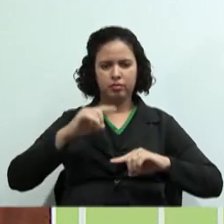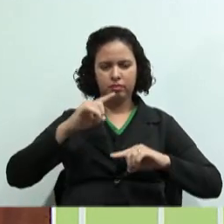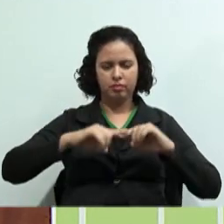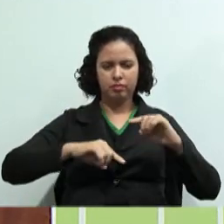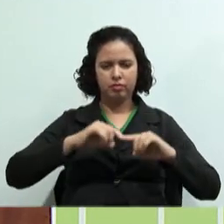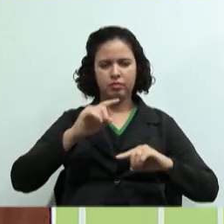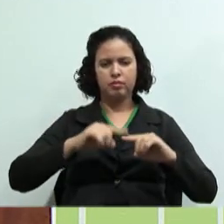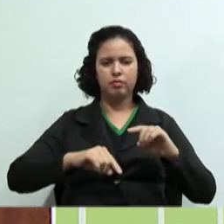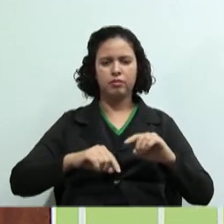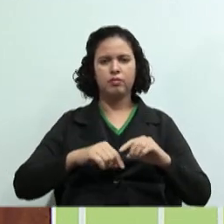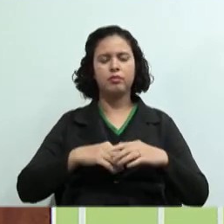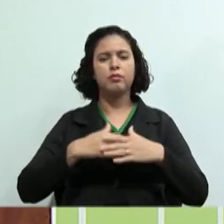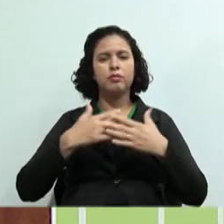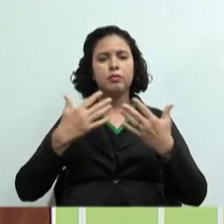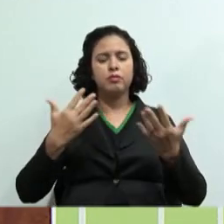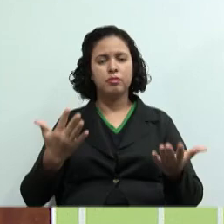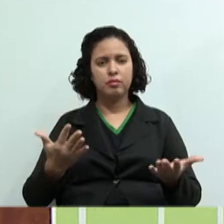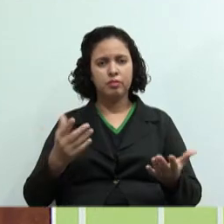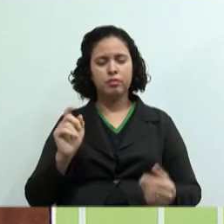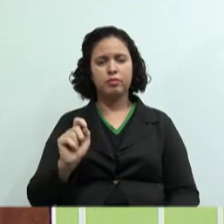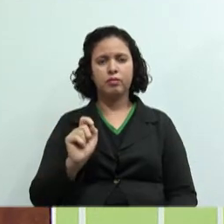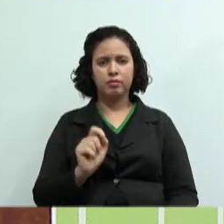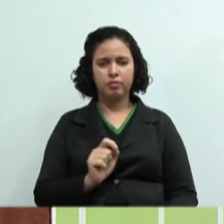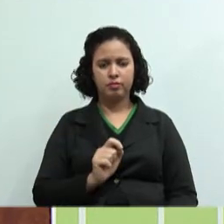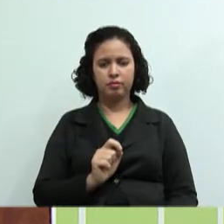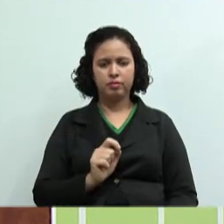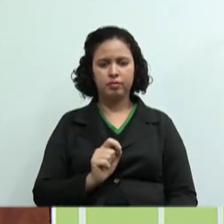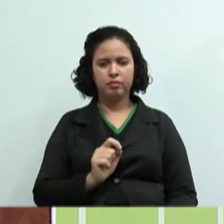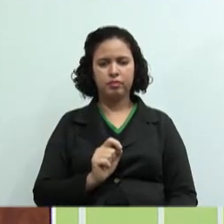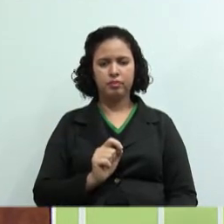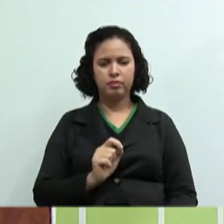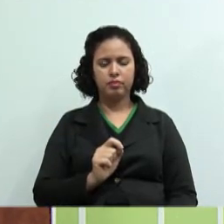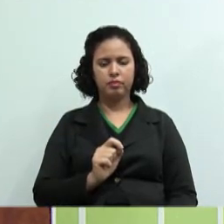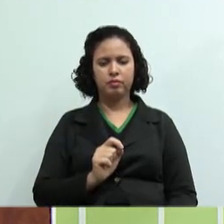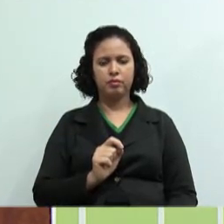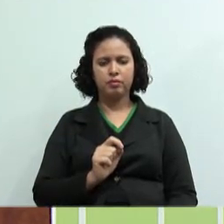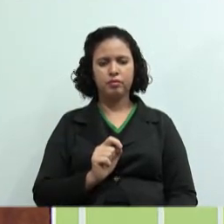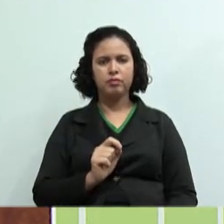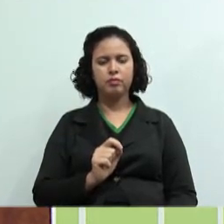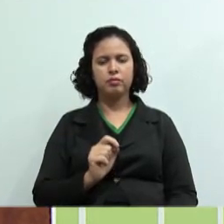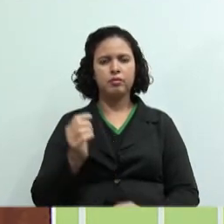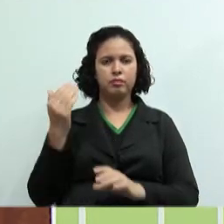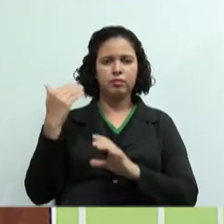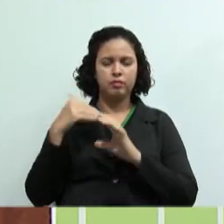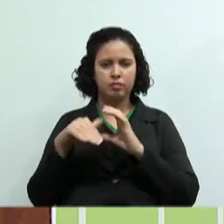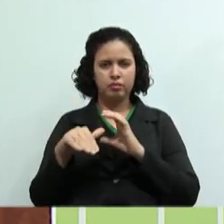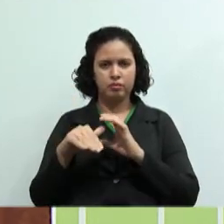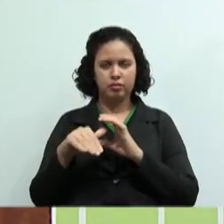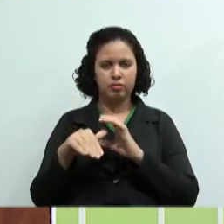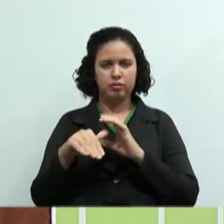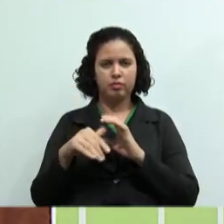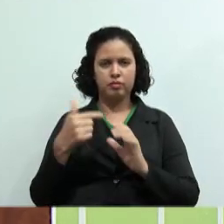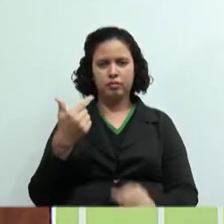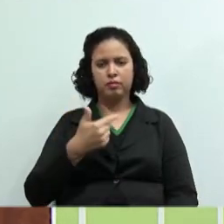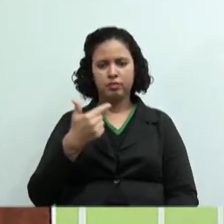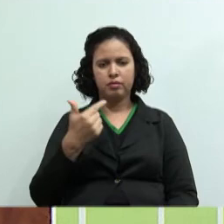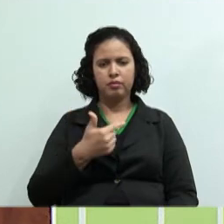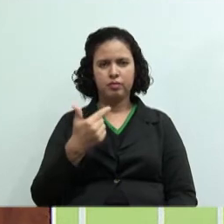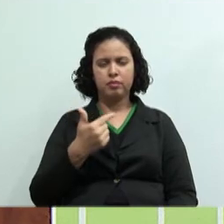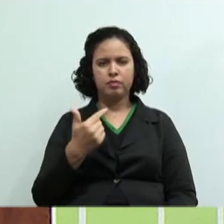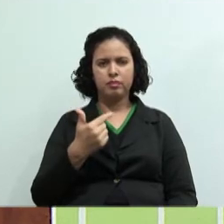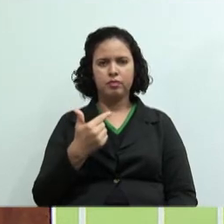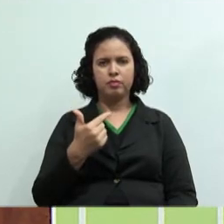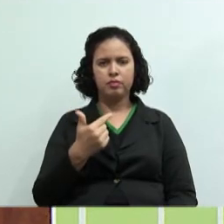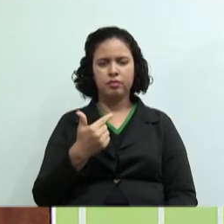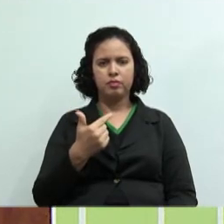Então, assim, do trabalho. Eu postei, eu encaminhei o material na segunda aula para